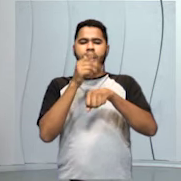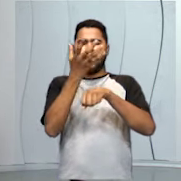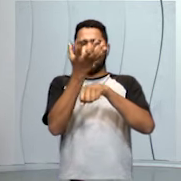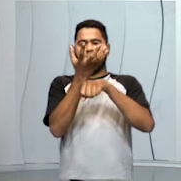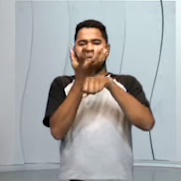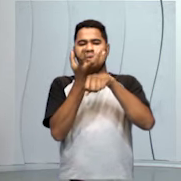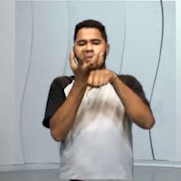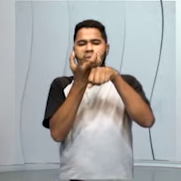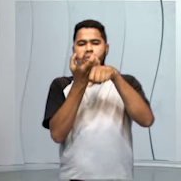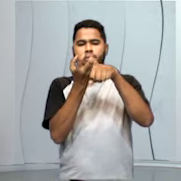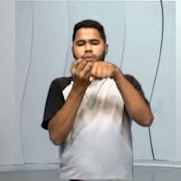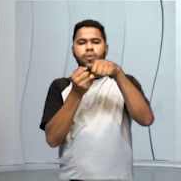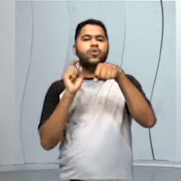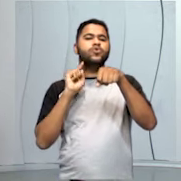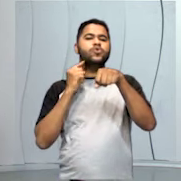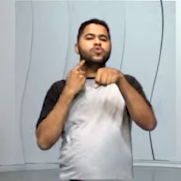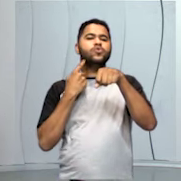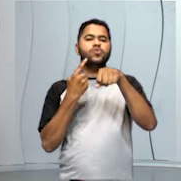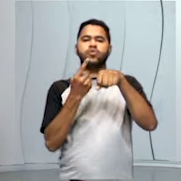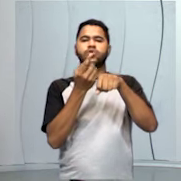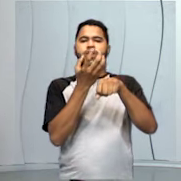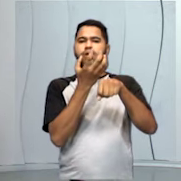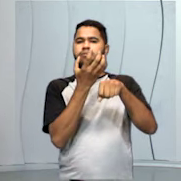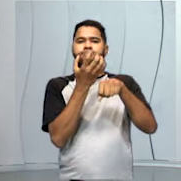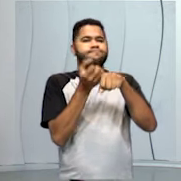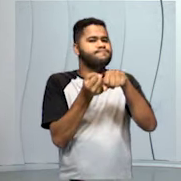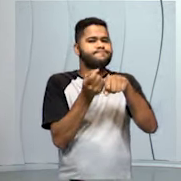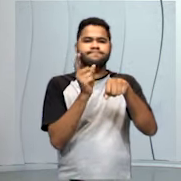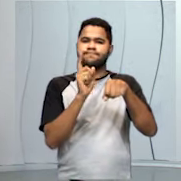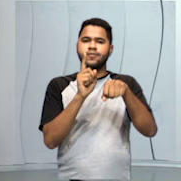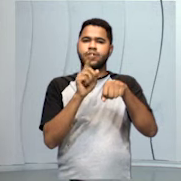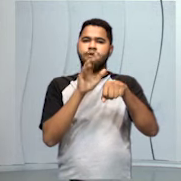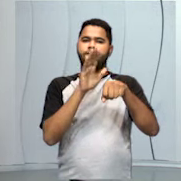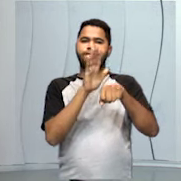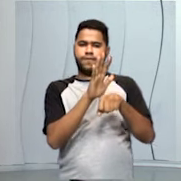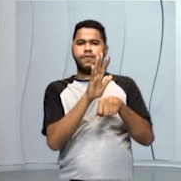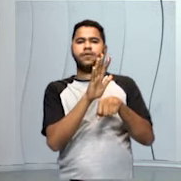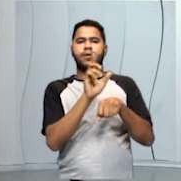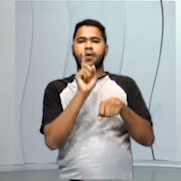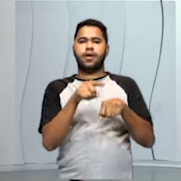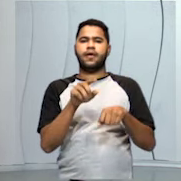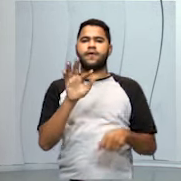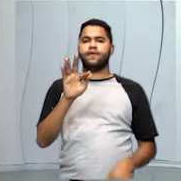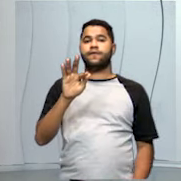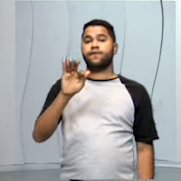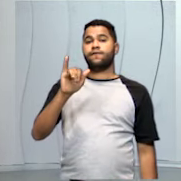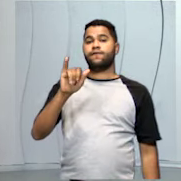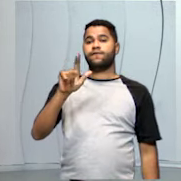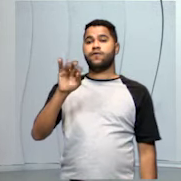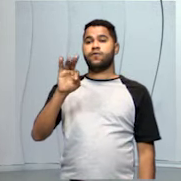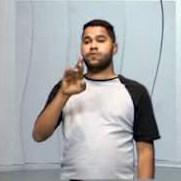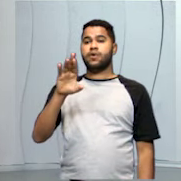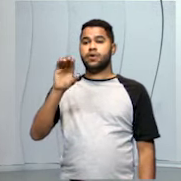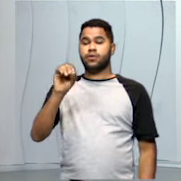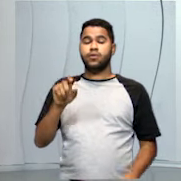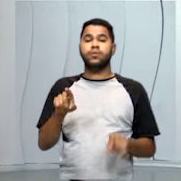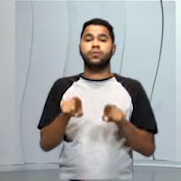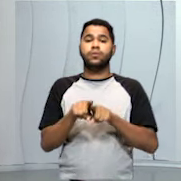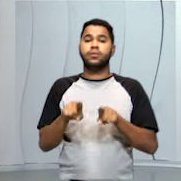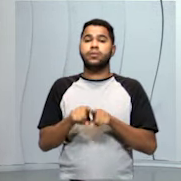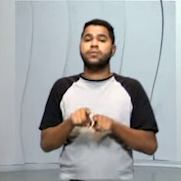passa e a sujeira fica retida. Isso é que a gente chama de filtração. Outro método de